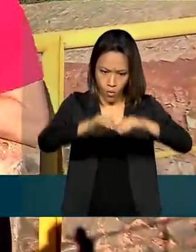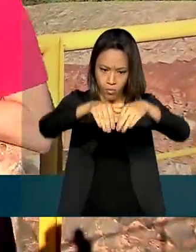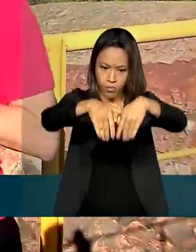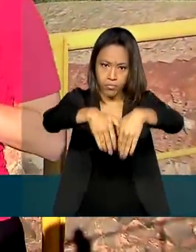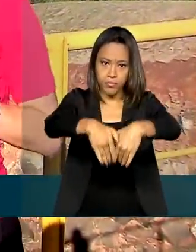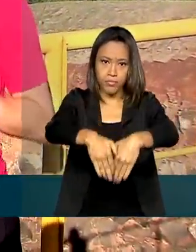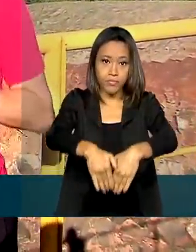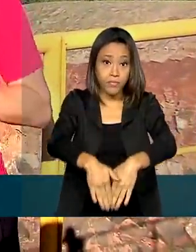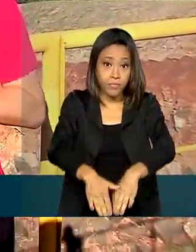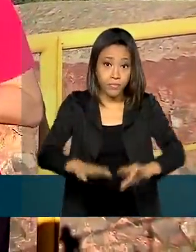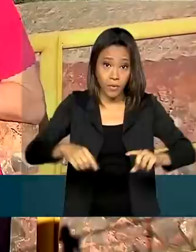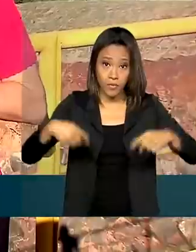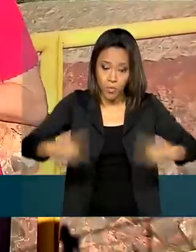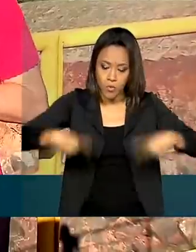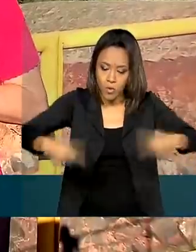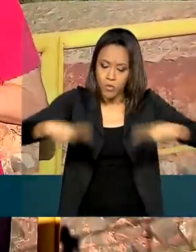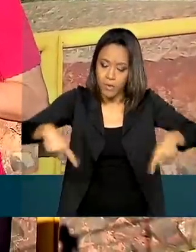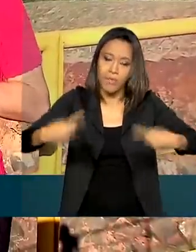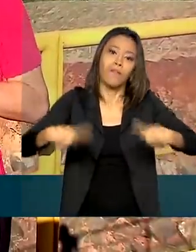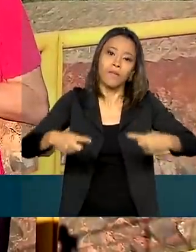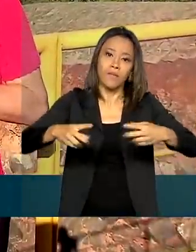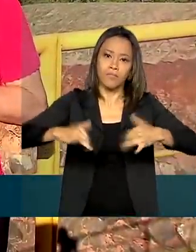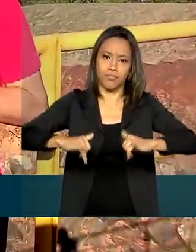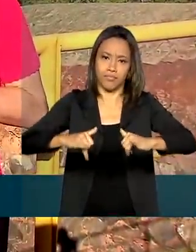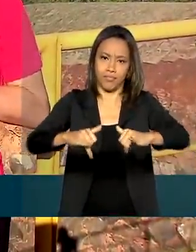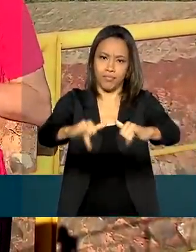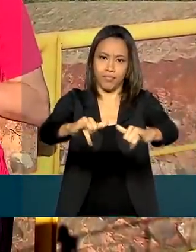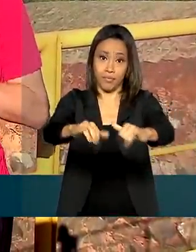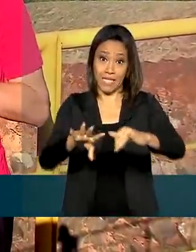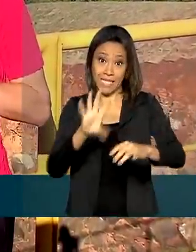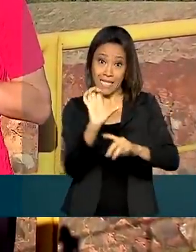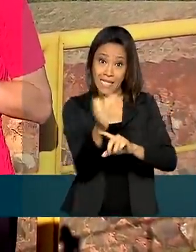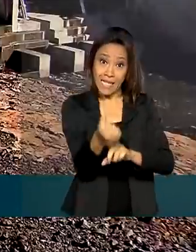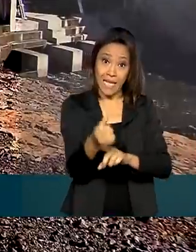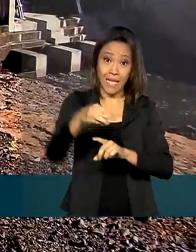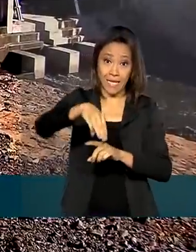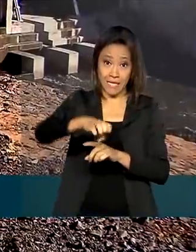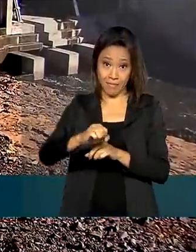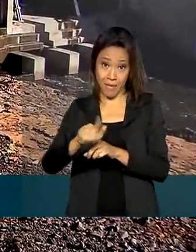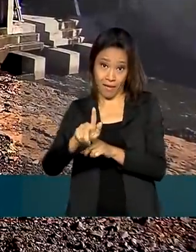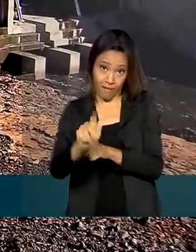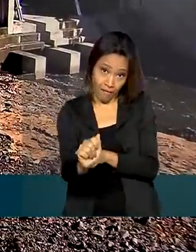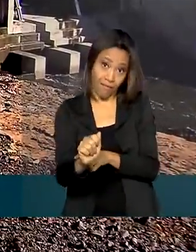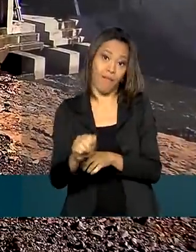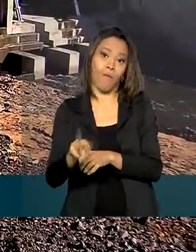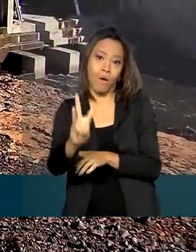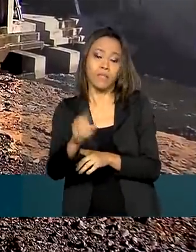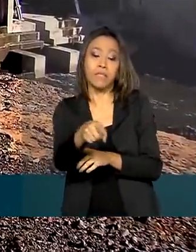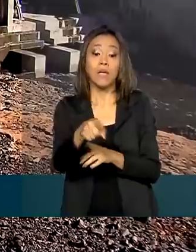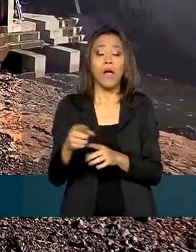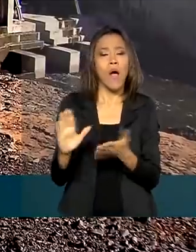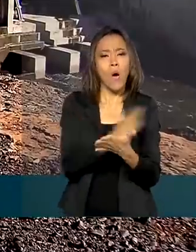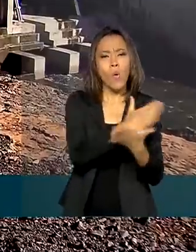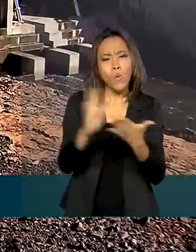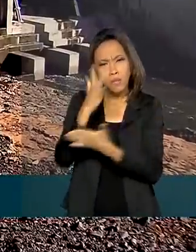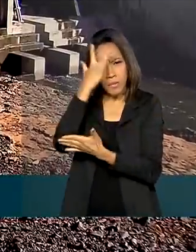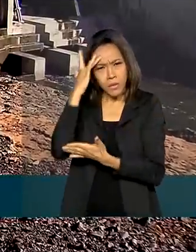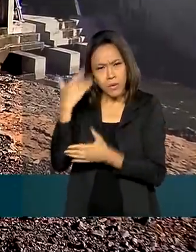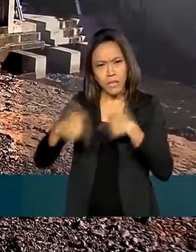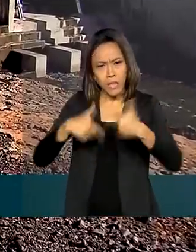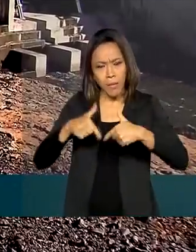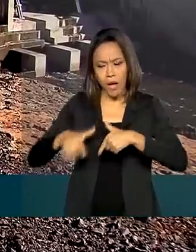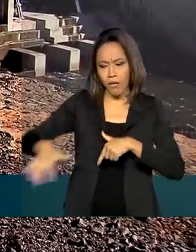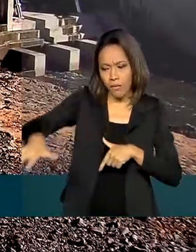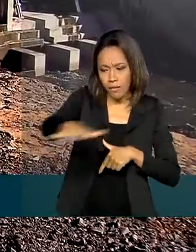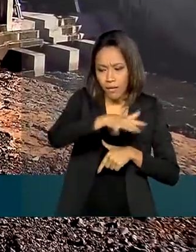turbinas, gerando aí o previsto de seis megawatts de energia. Alguns produtores rurais da região se tornaram